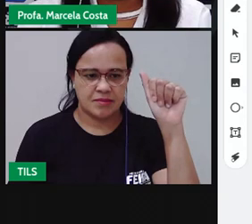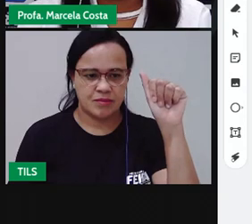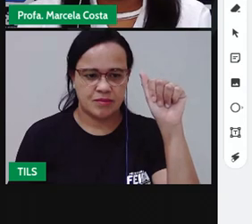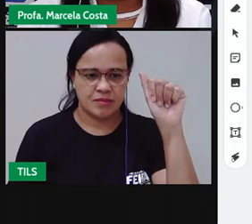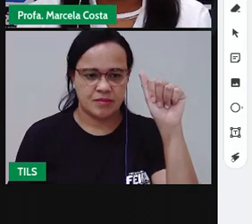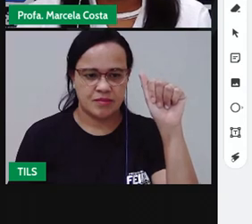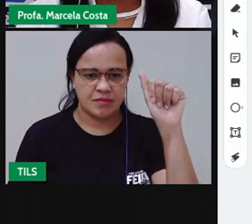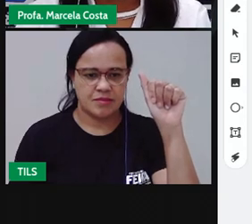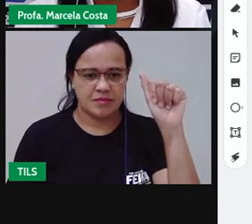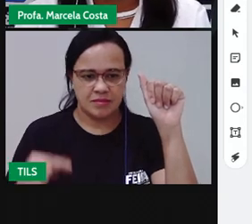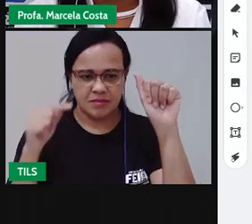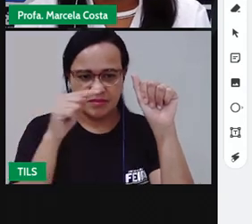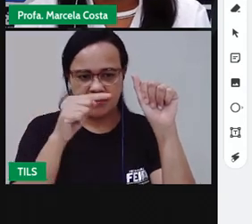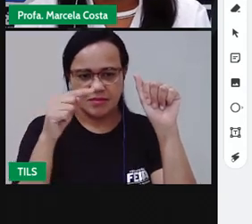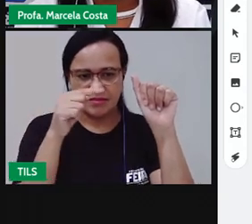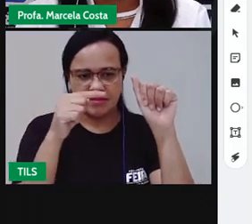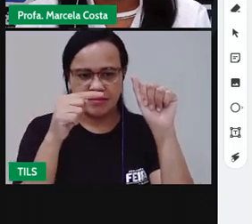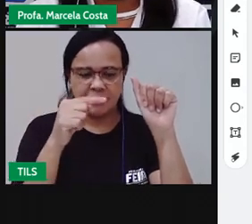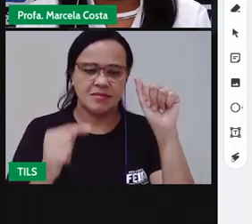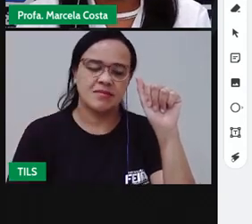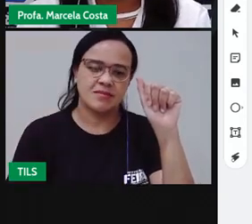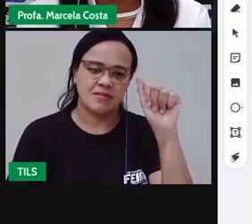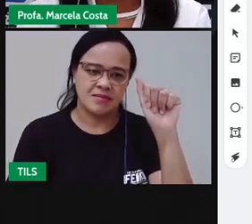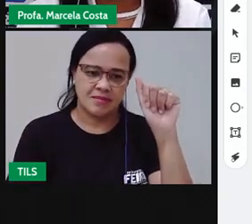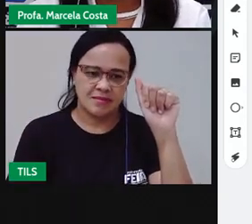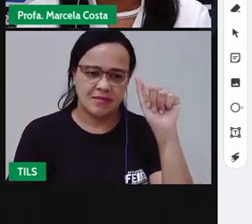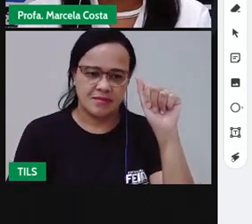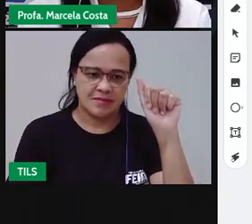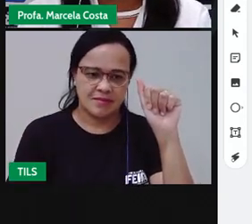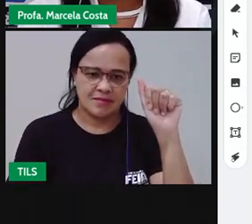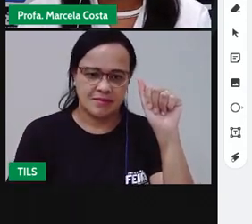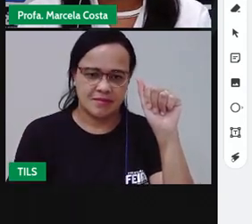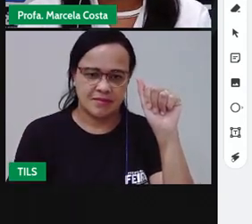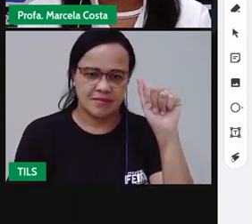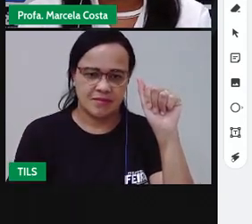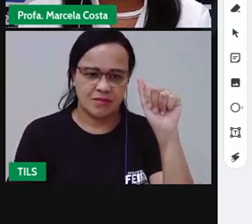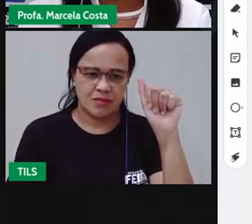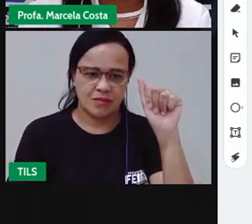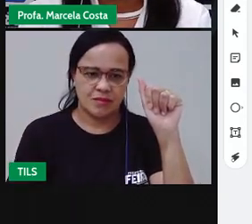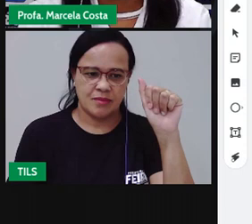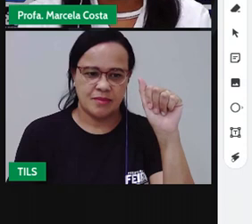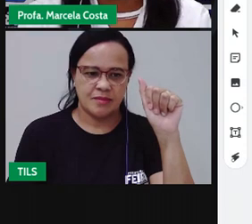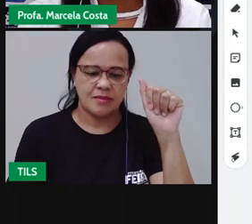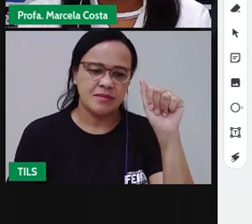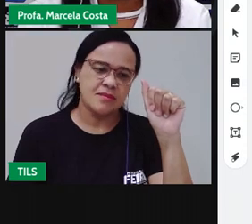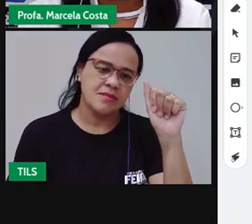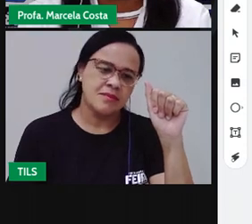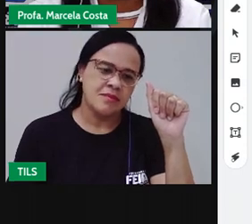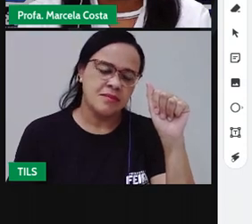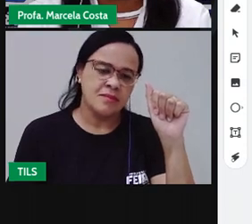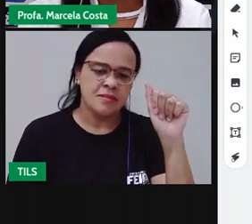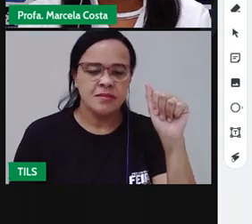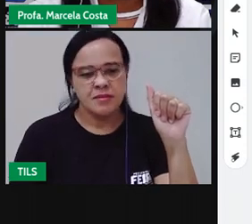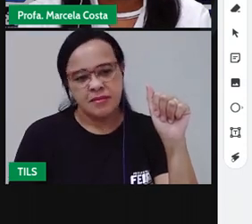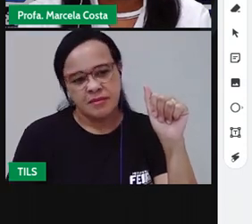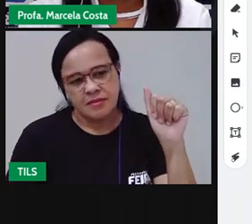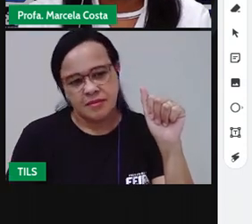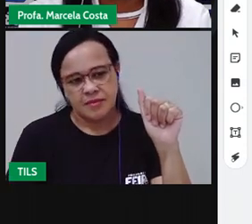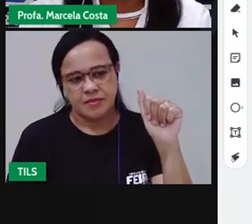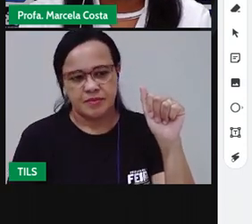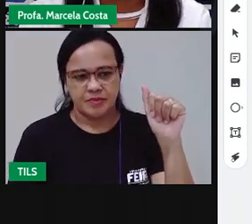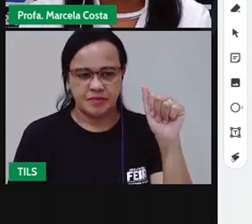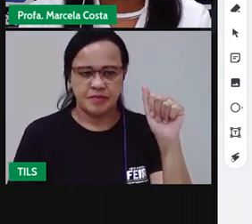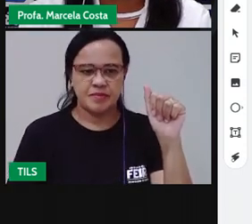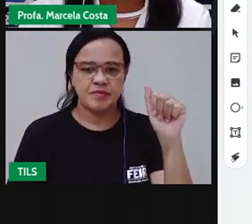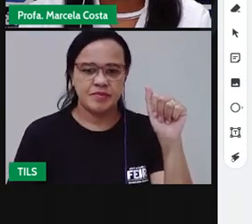Subiu. Traçado reto. Desceu. Um traçado